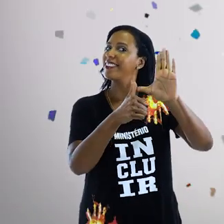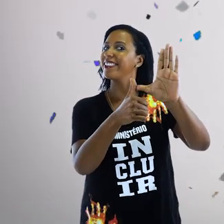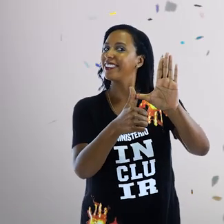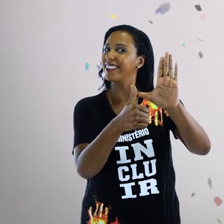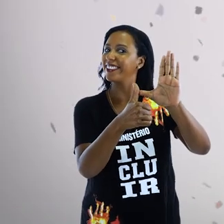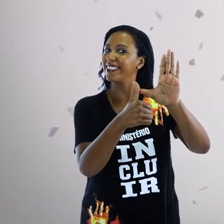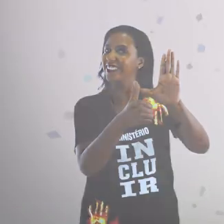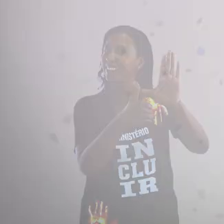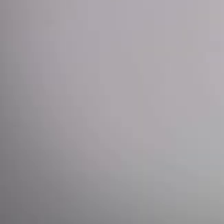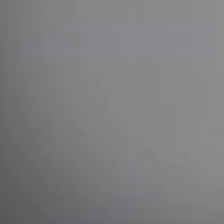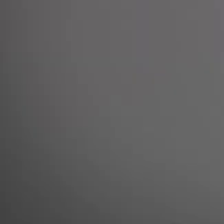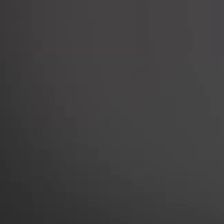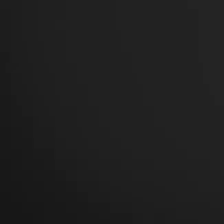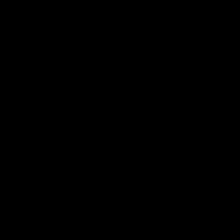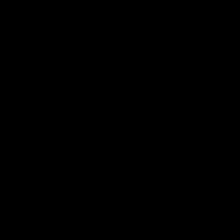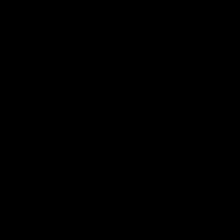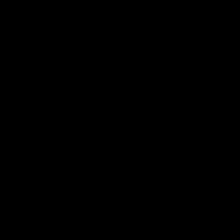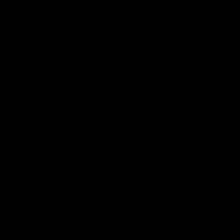Batista Atitude o tem no Brasil? No É O